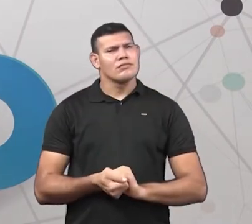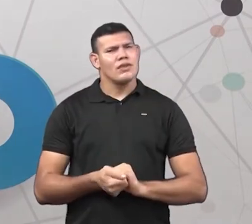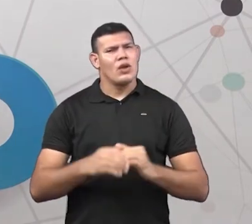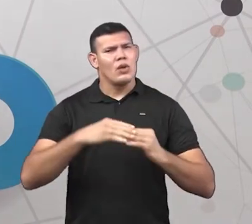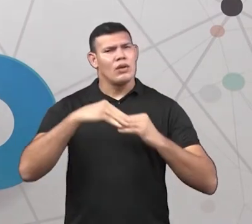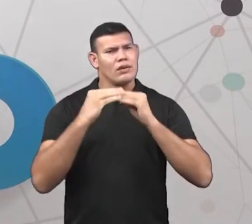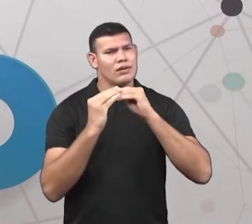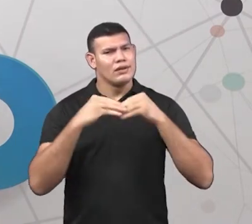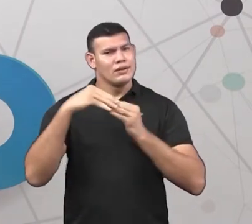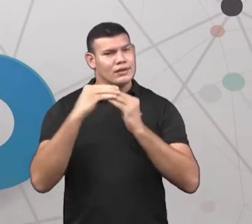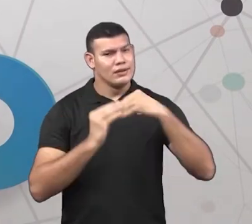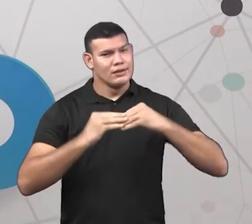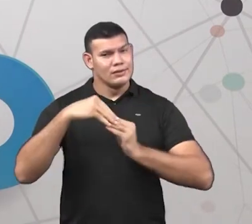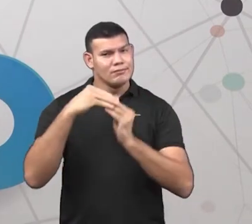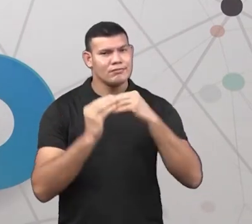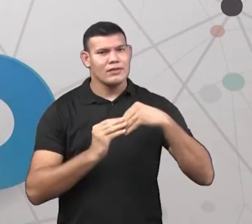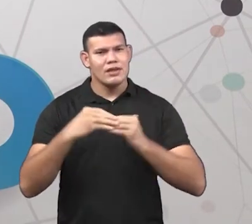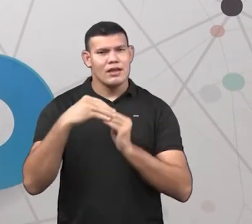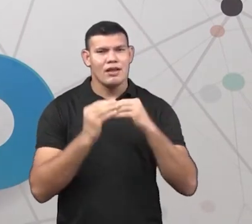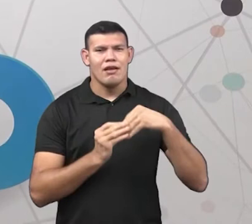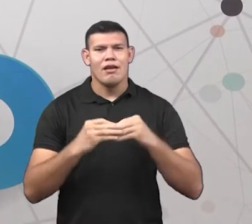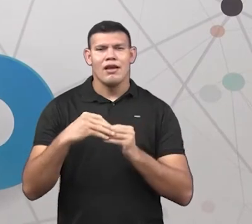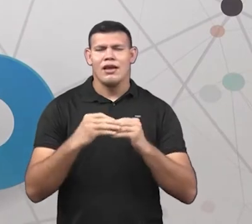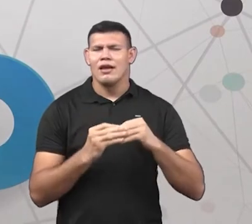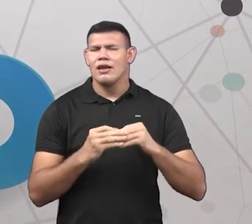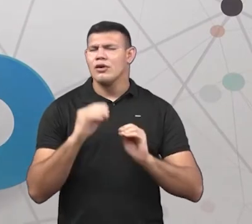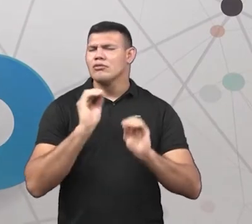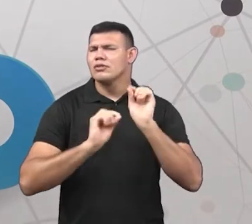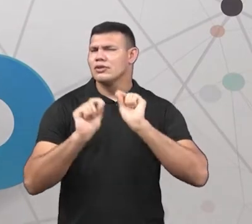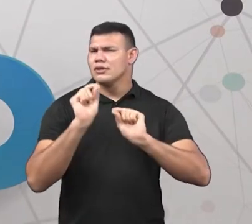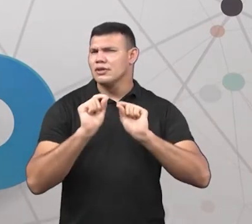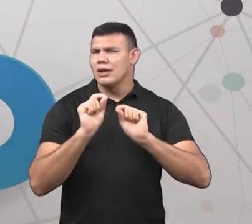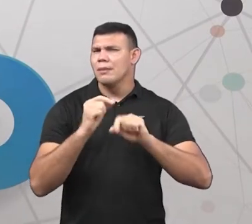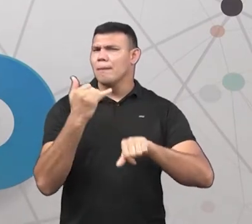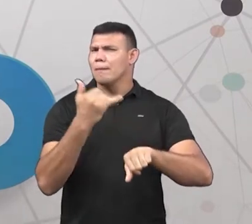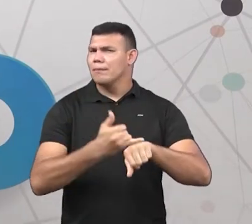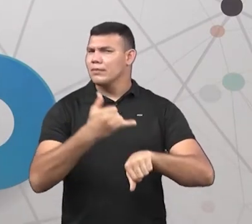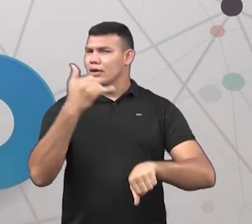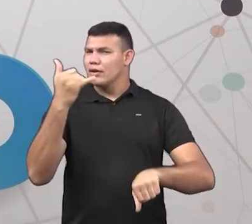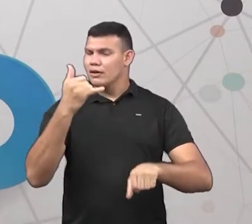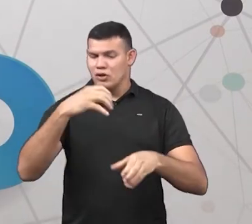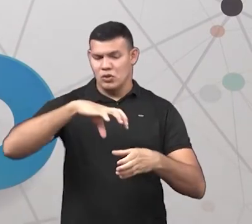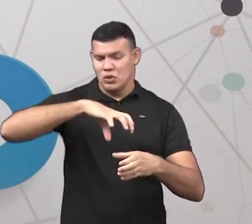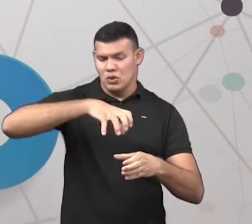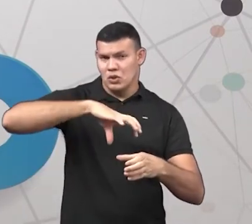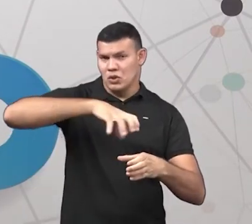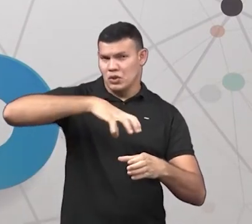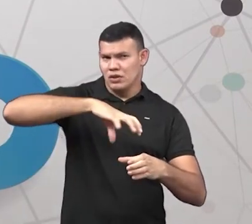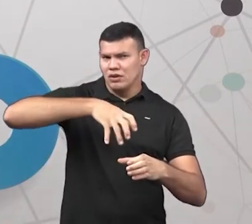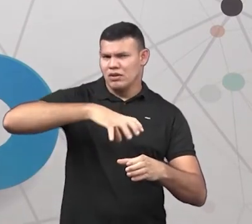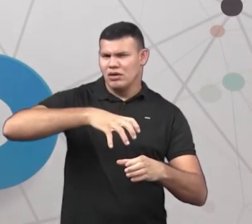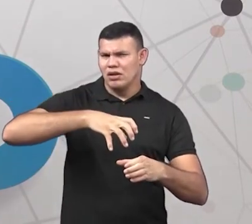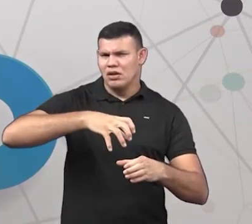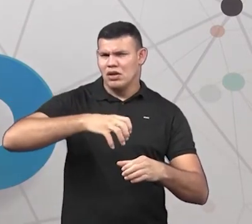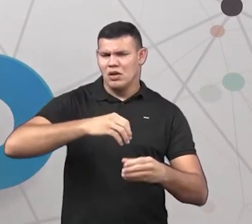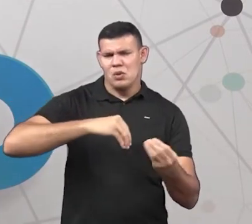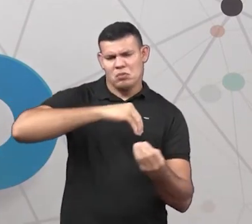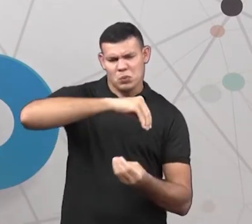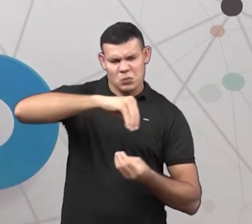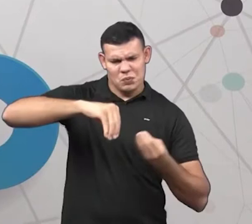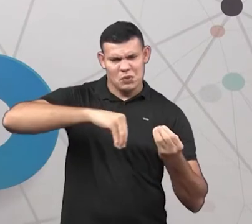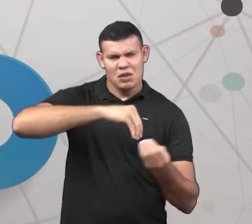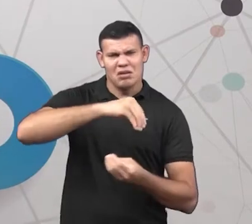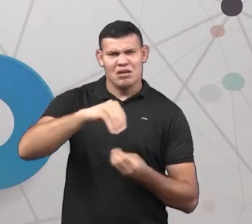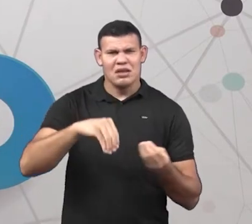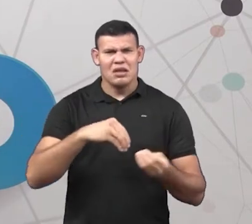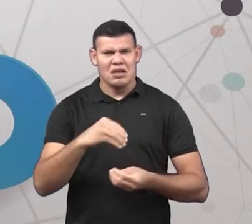De plástico. E a tampa dele, ó. É de metal. Podemos misturar os materiais? Tem um